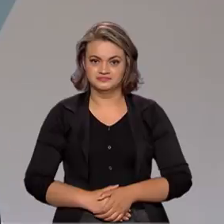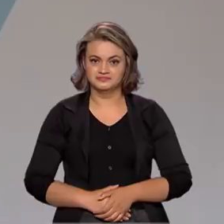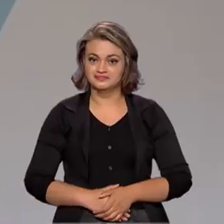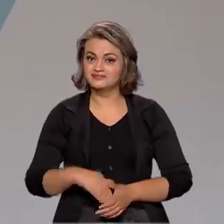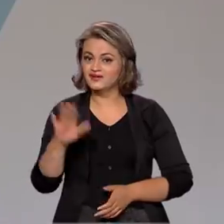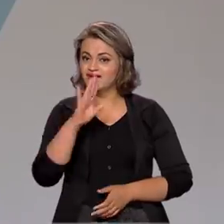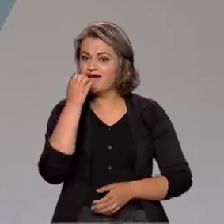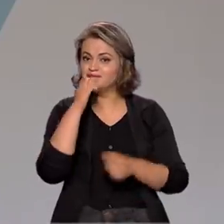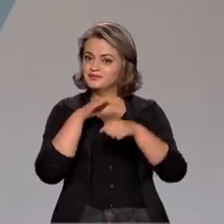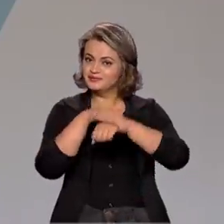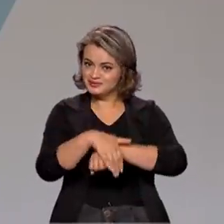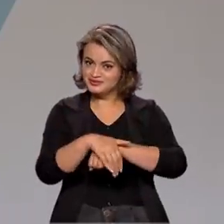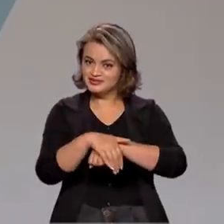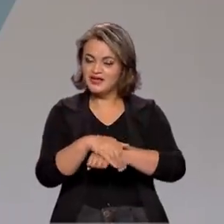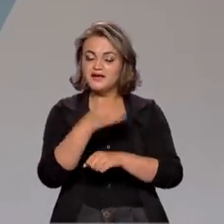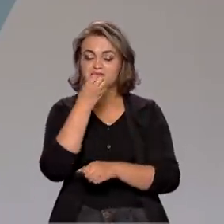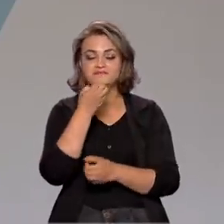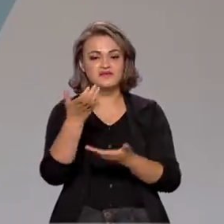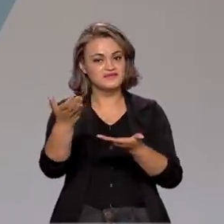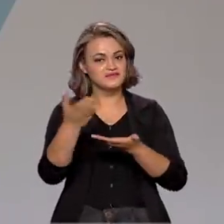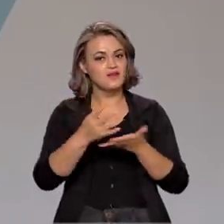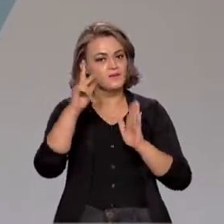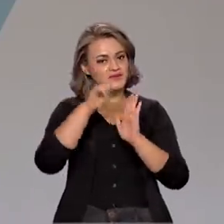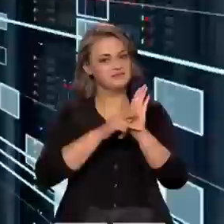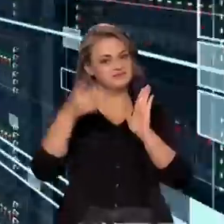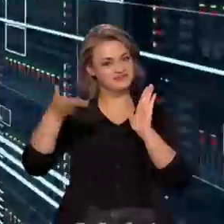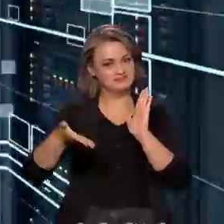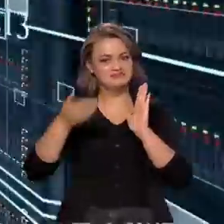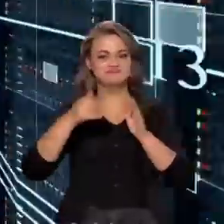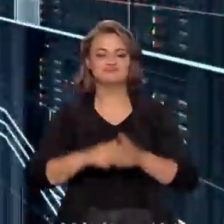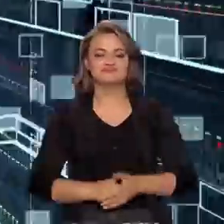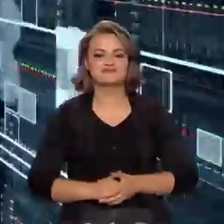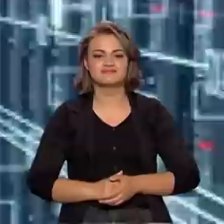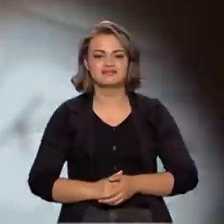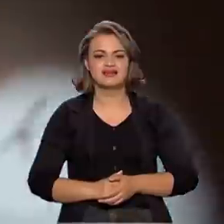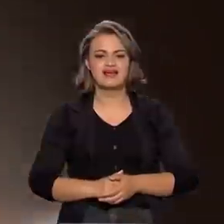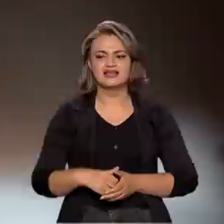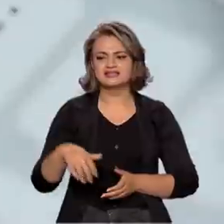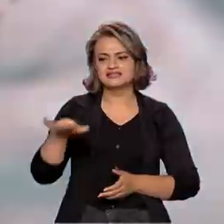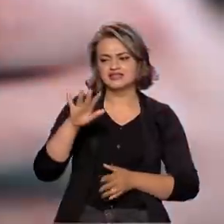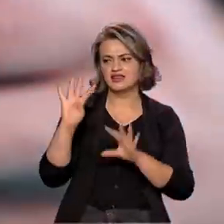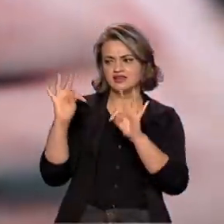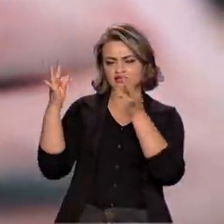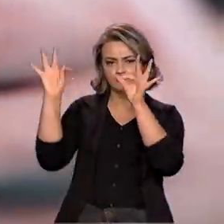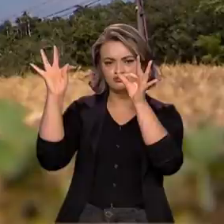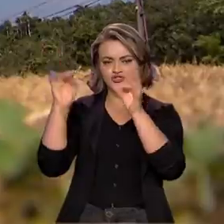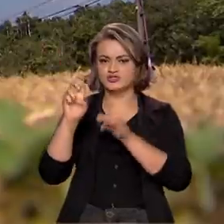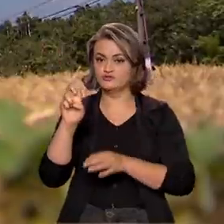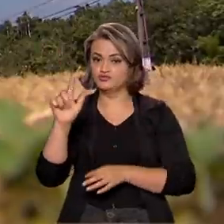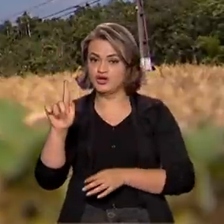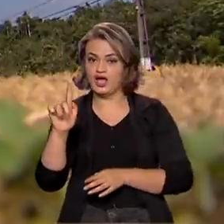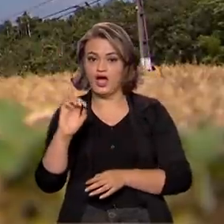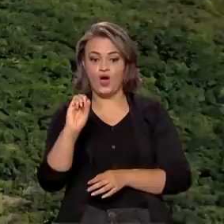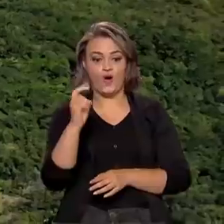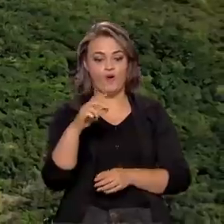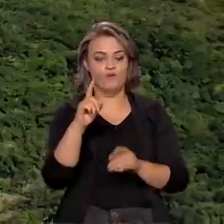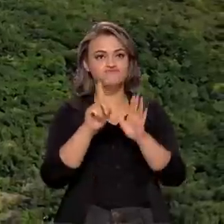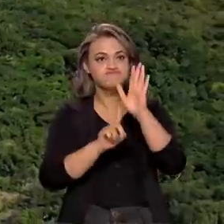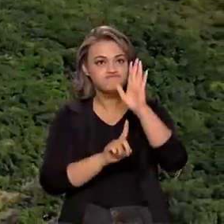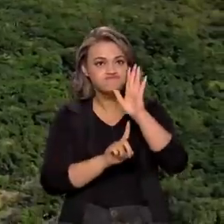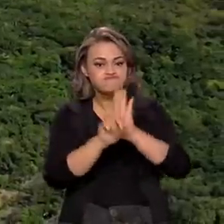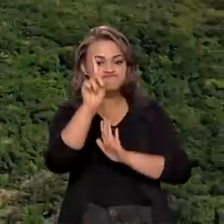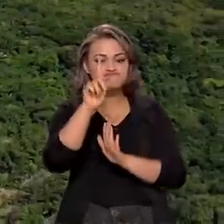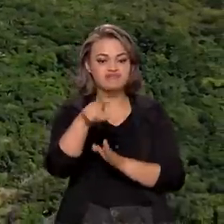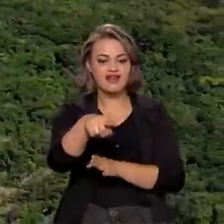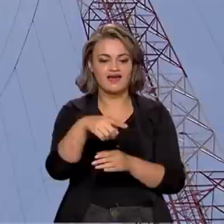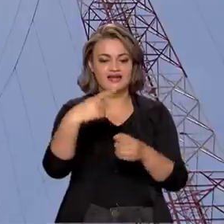Olá, boa noite, seja bem-vindo ao Brasil em Pauta. Seja na área da tecnologia 5G, na área espacial com o